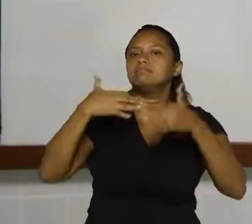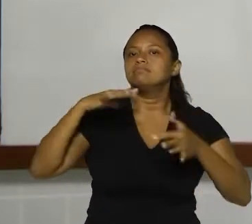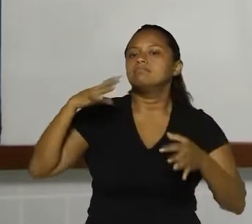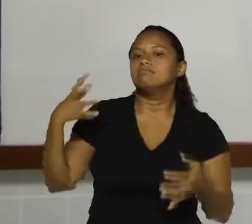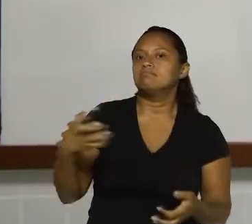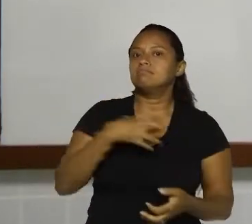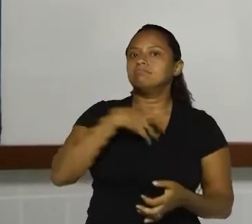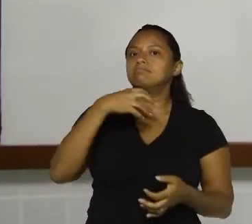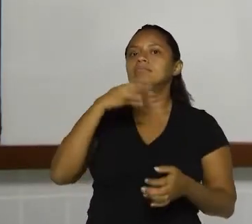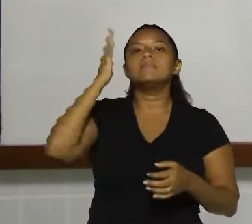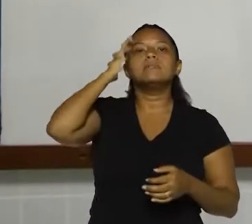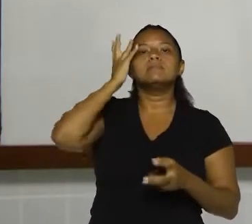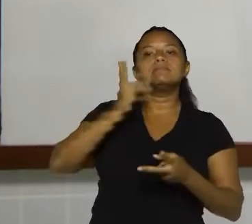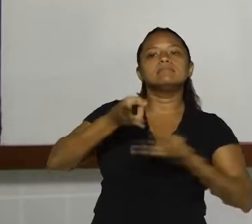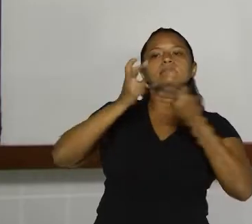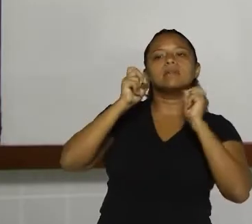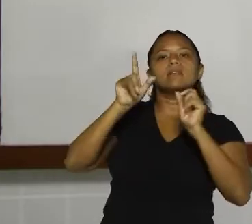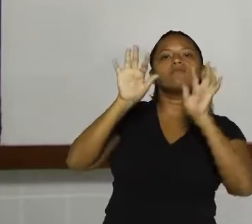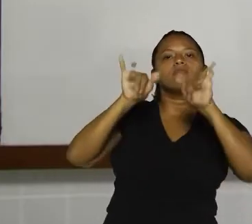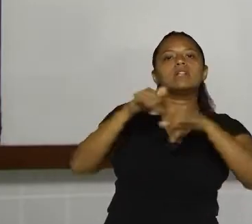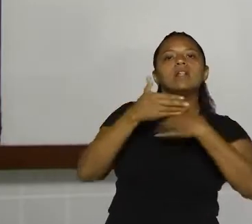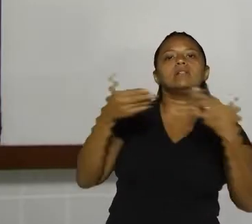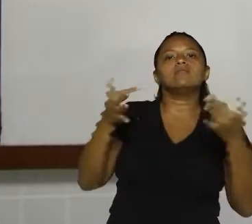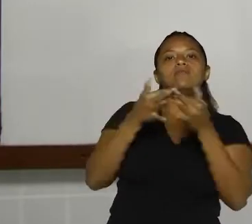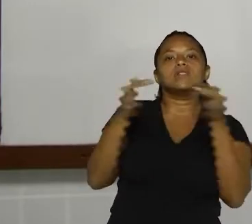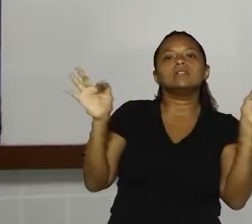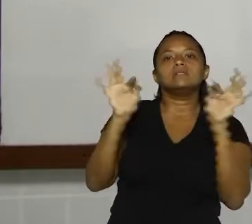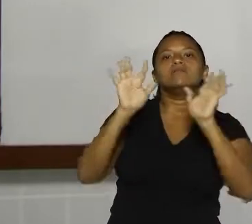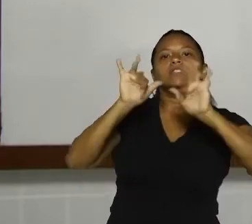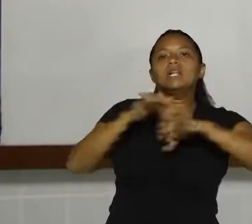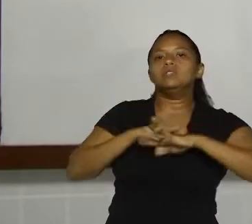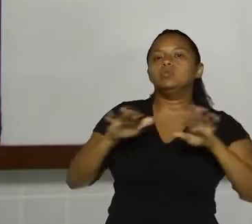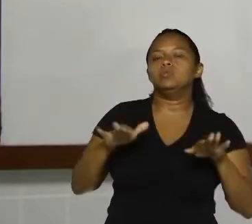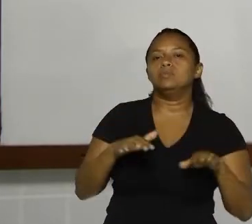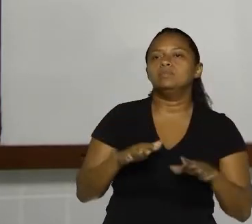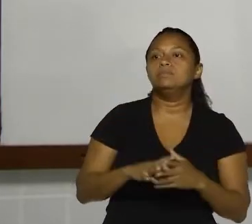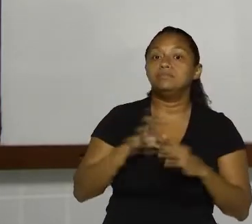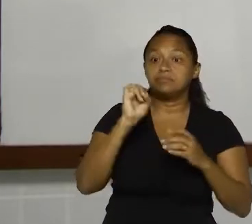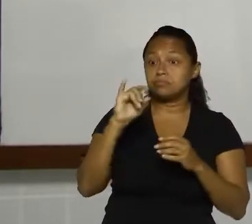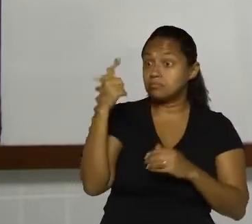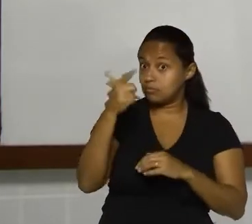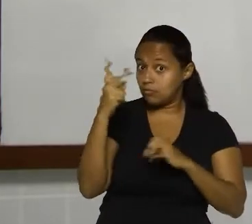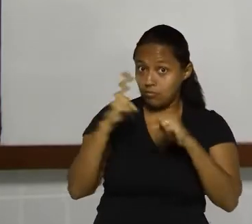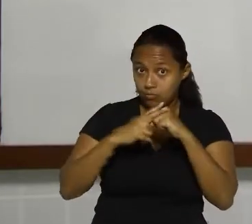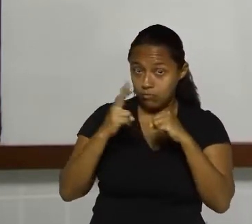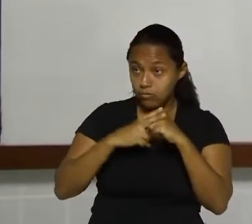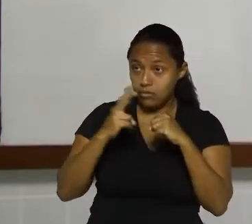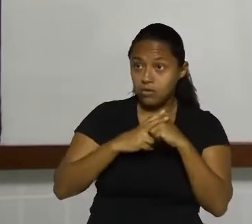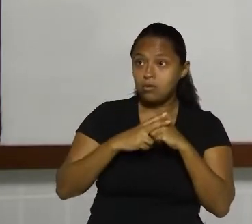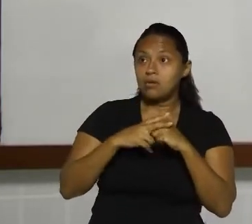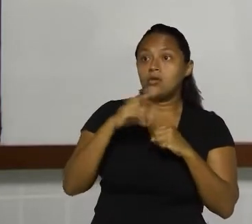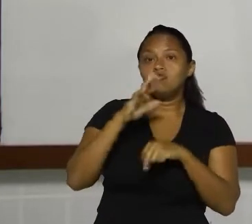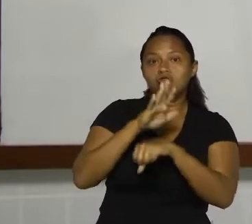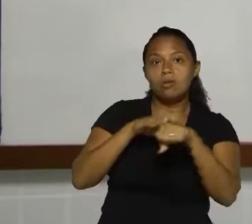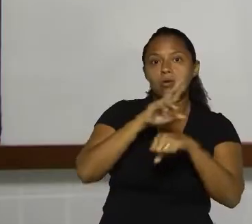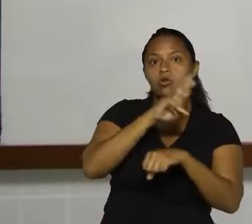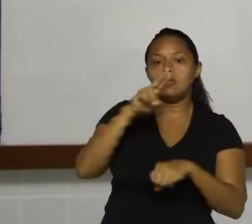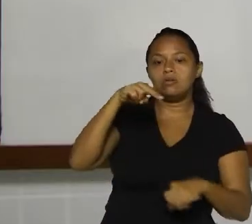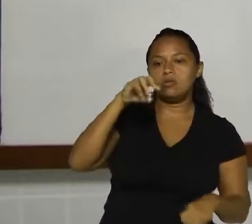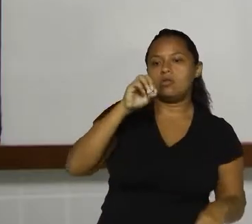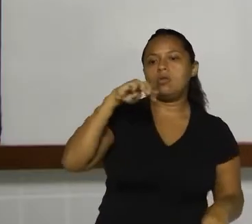sentido, ok? Então, quando a frase não tem verbo, nós a chamamos de nominal.